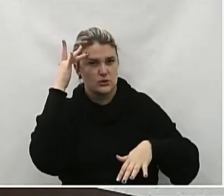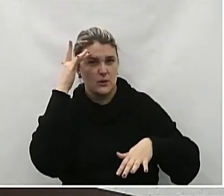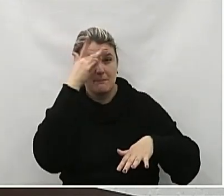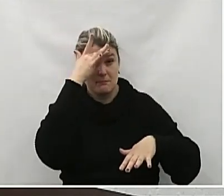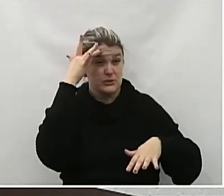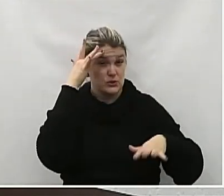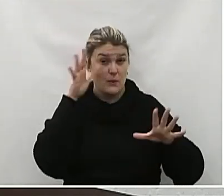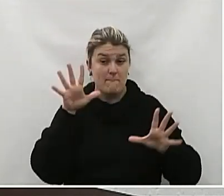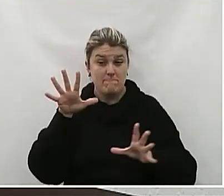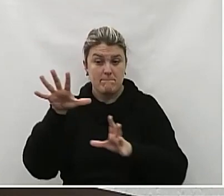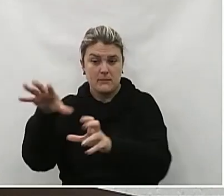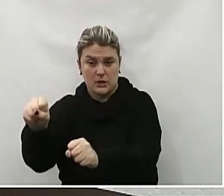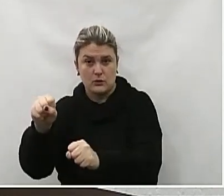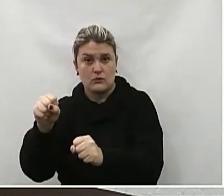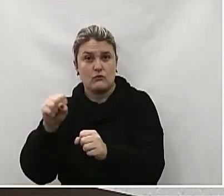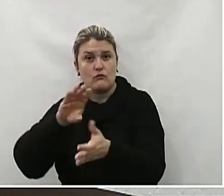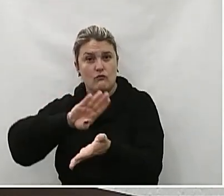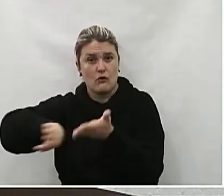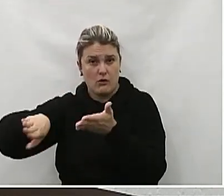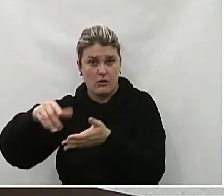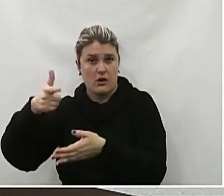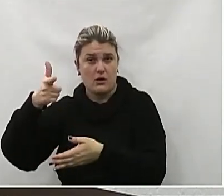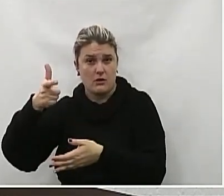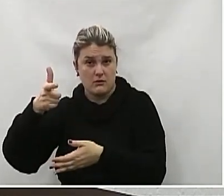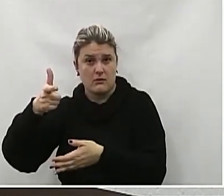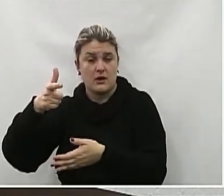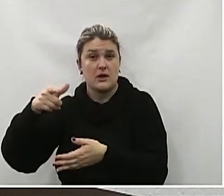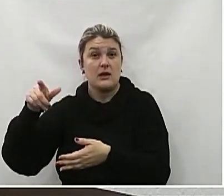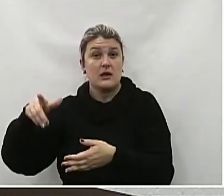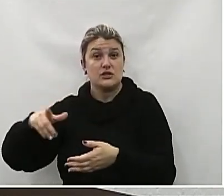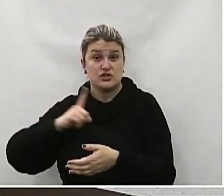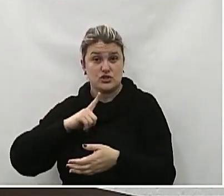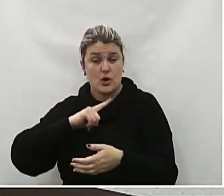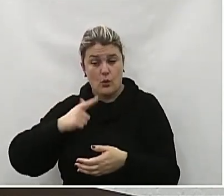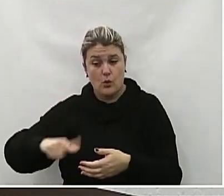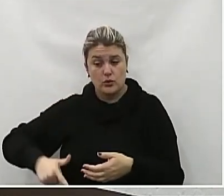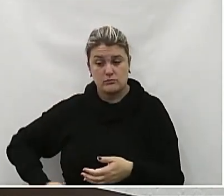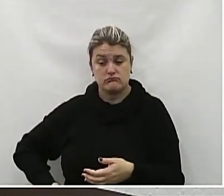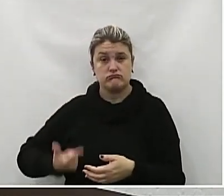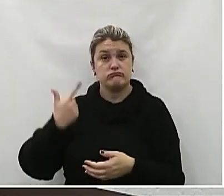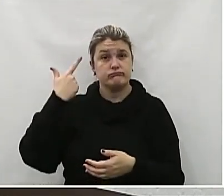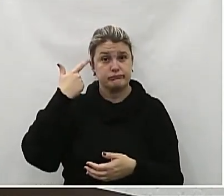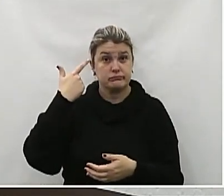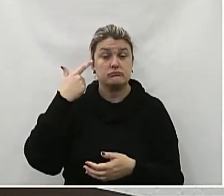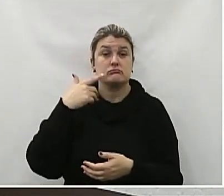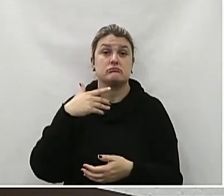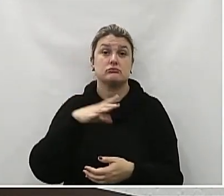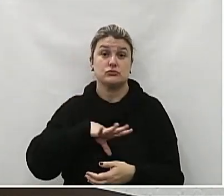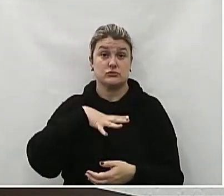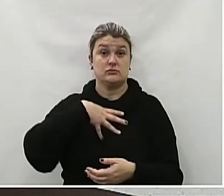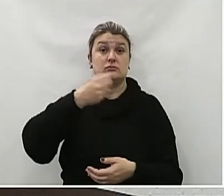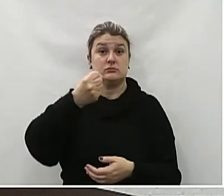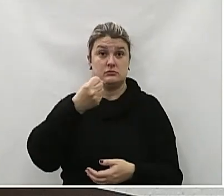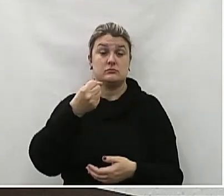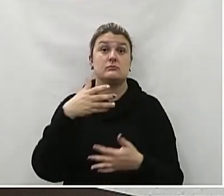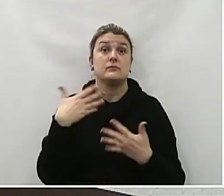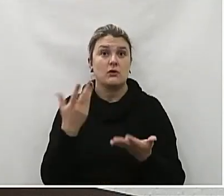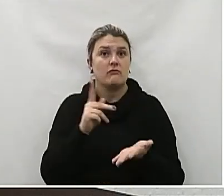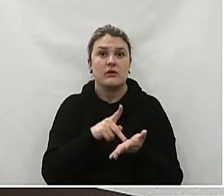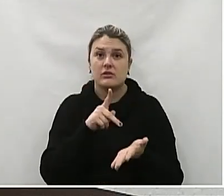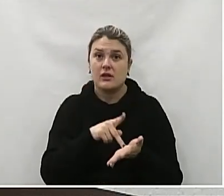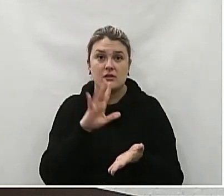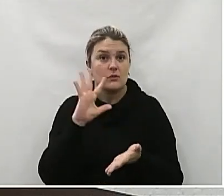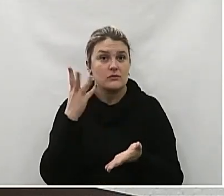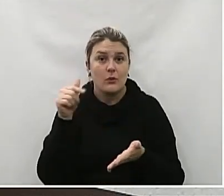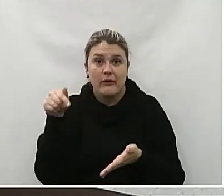Tiraram a arma dele Se desvencilhou Pegou um outro Revólver que ele tinha E se deu um tiro Na cabeça Então é a situação real Que